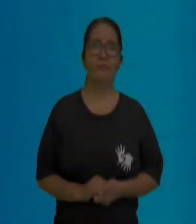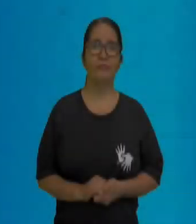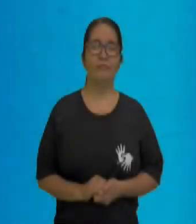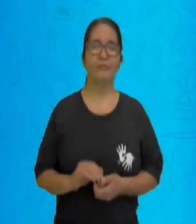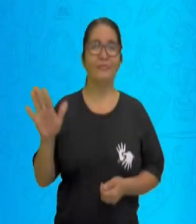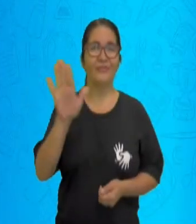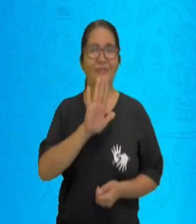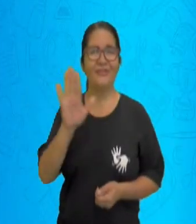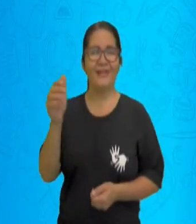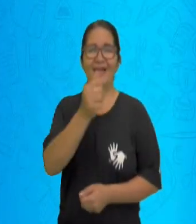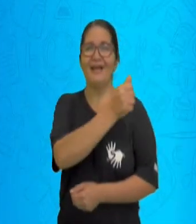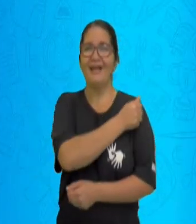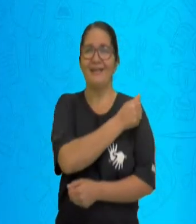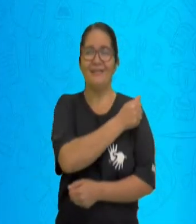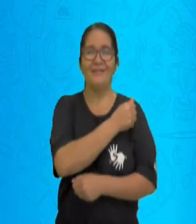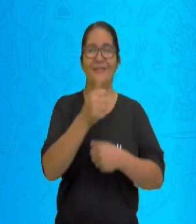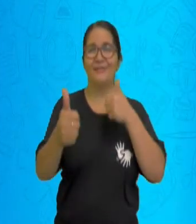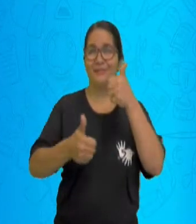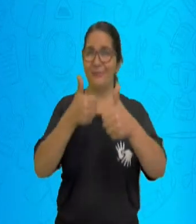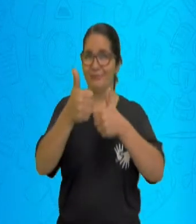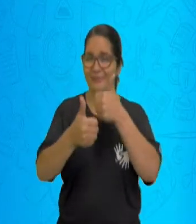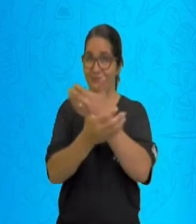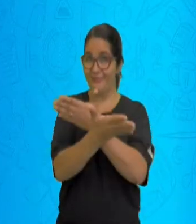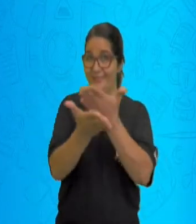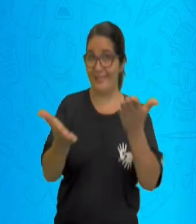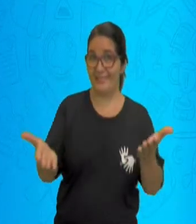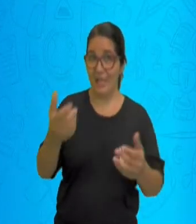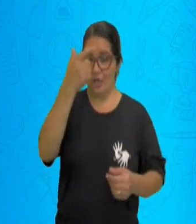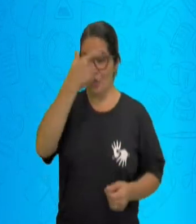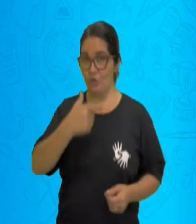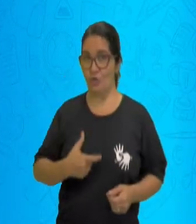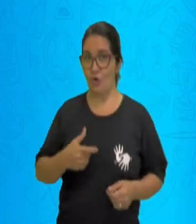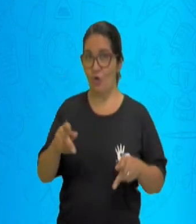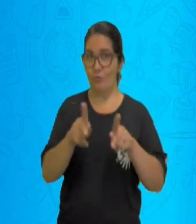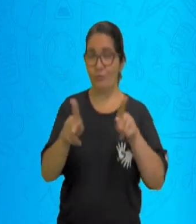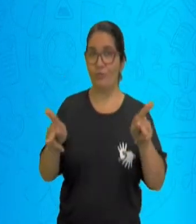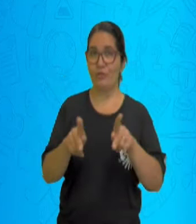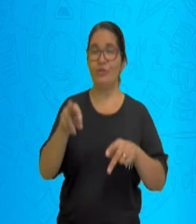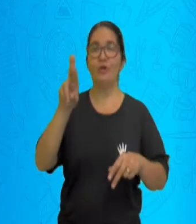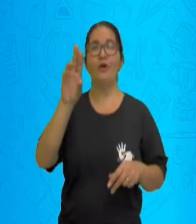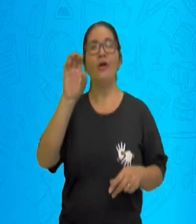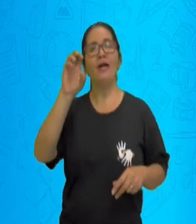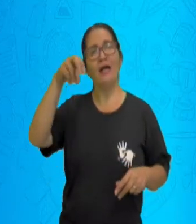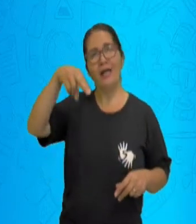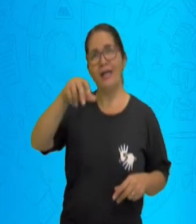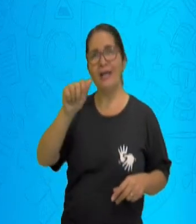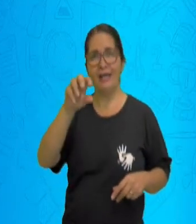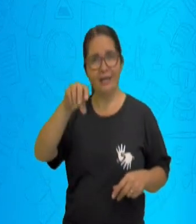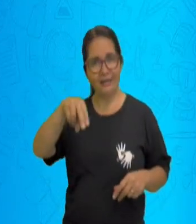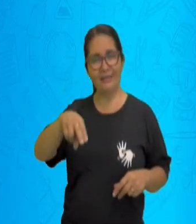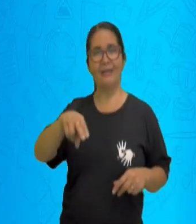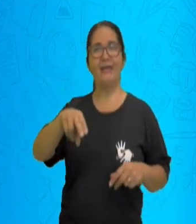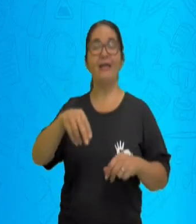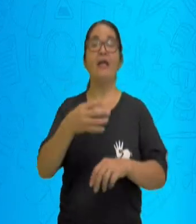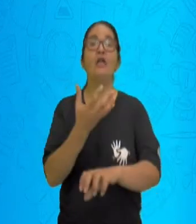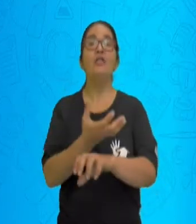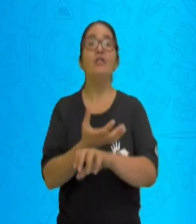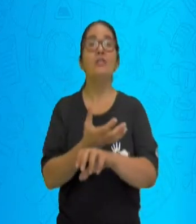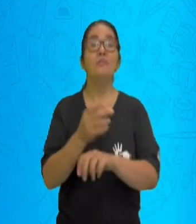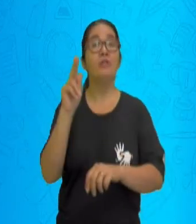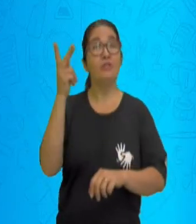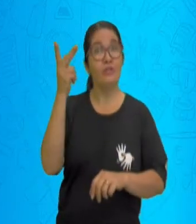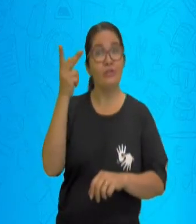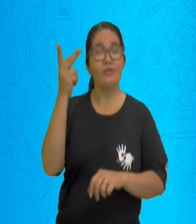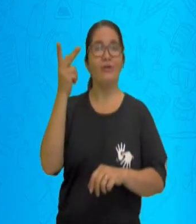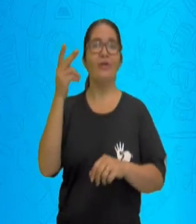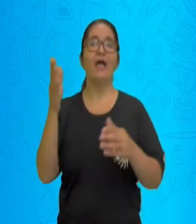Olá estudantes, tudo bem com vocês? Eu sou o professor Renan e hoje na aula do nosso componente curricular de história iremos